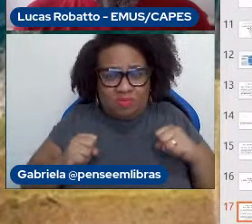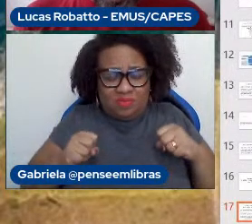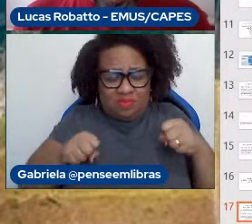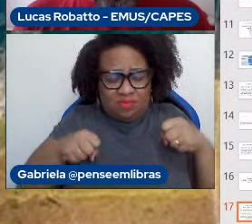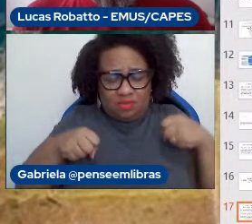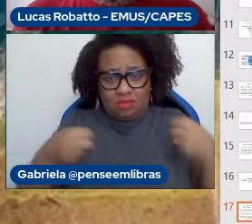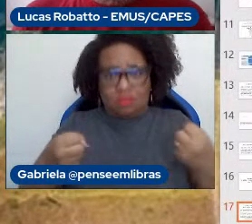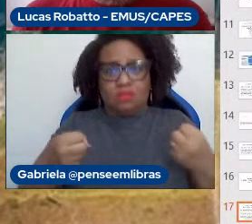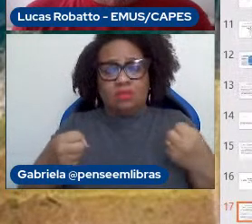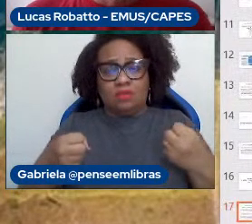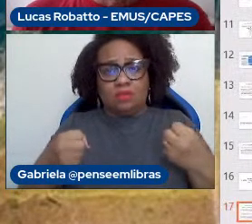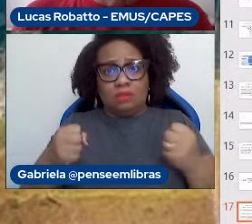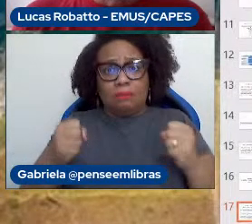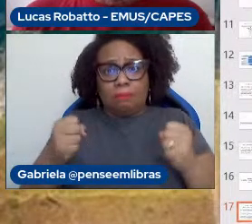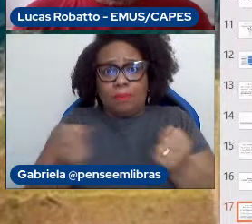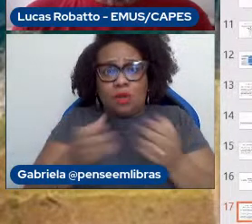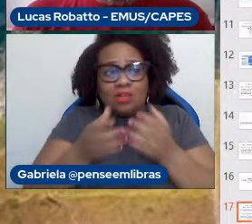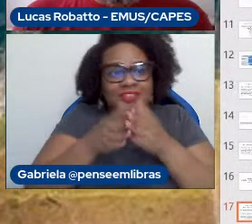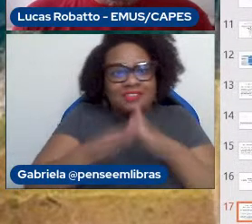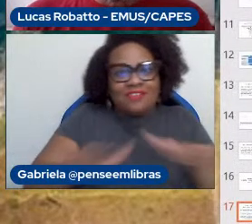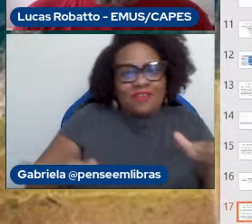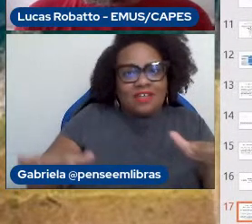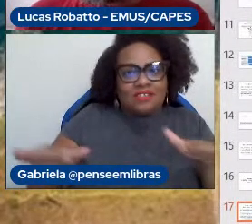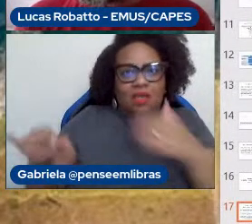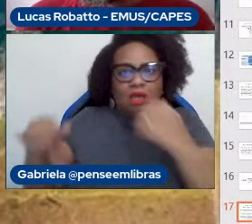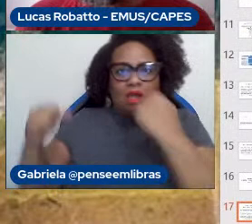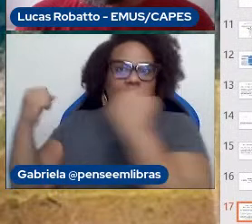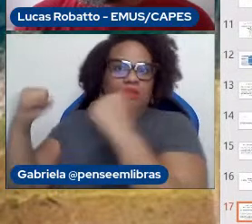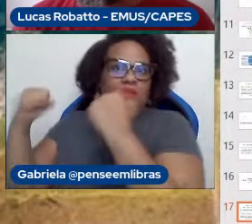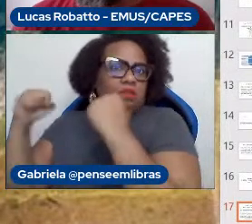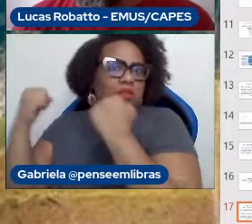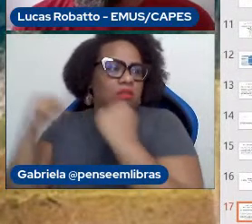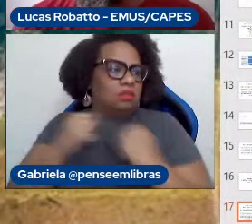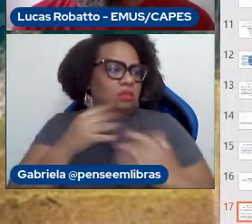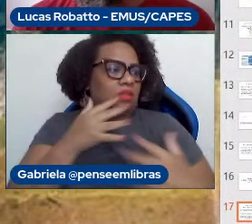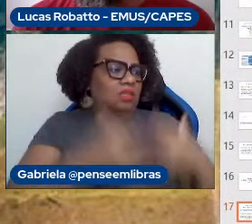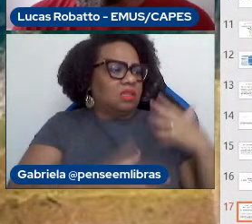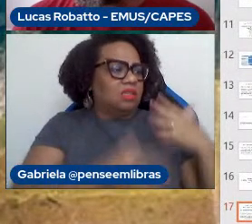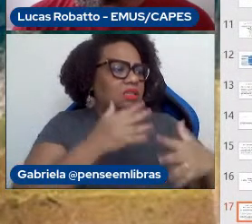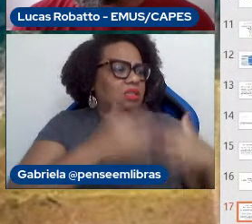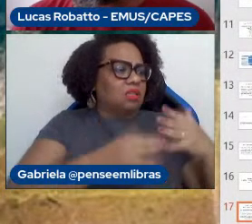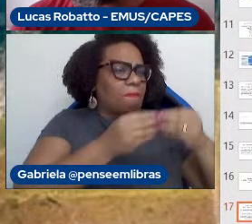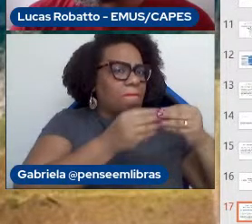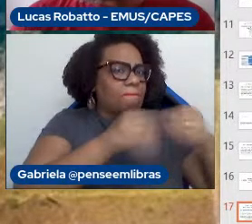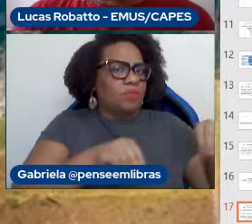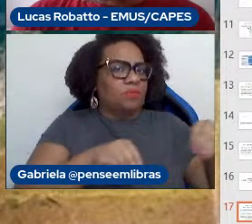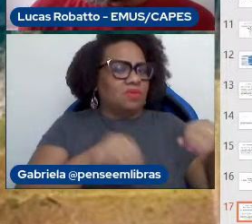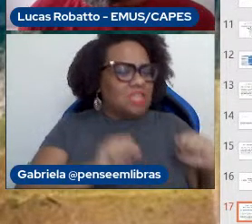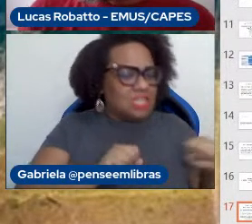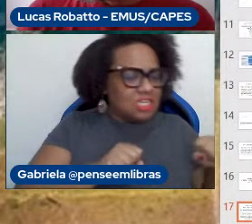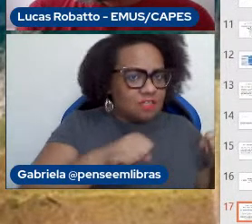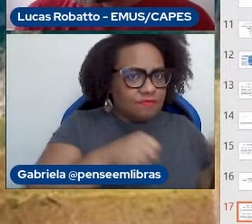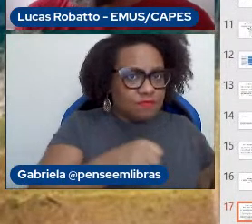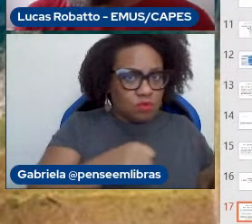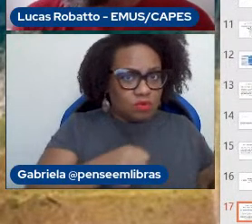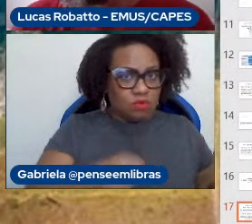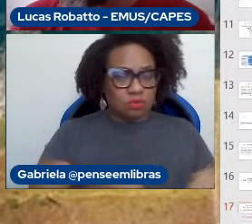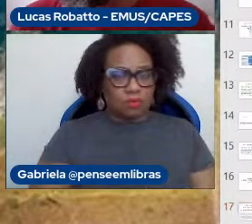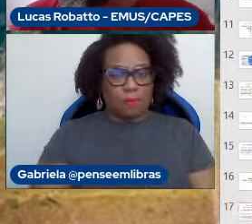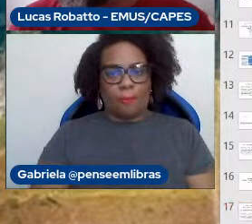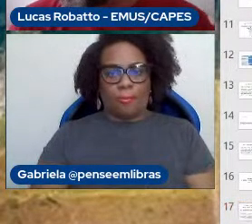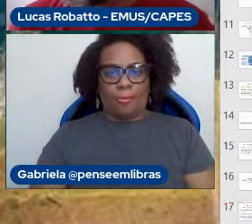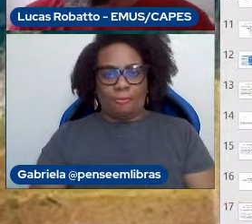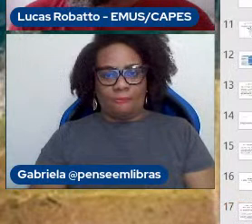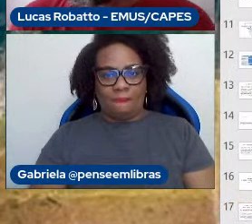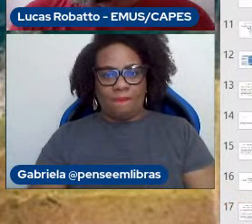compensar os eventuais danos de um esforço físico. O próximo slide, então, é o